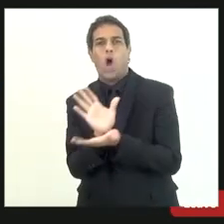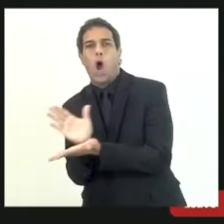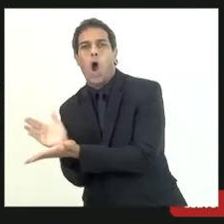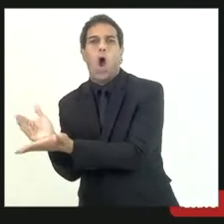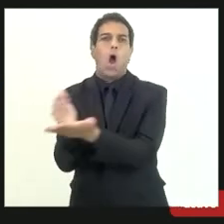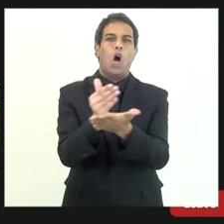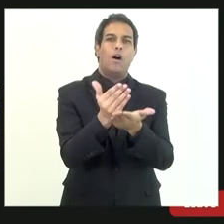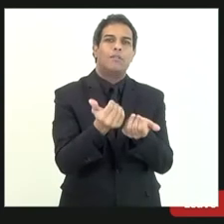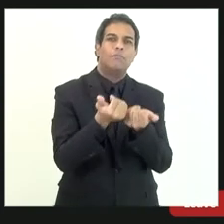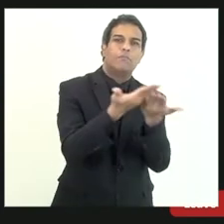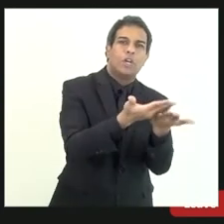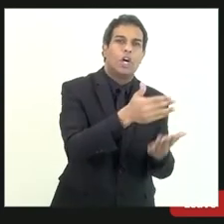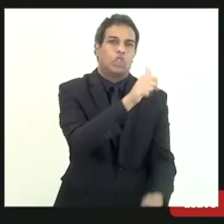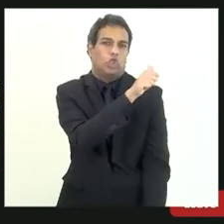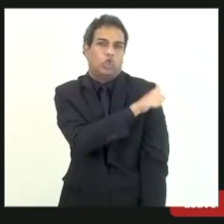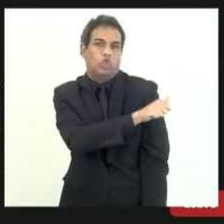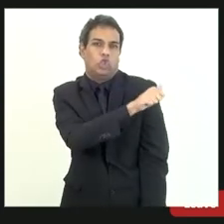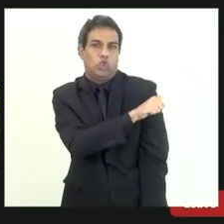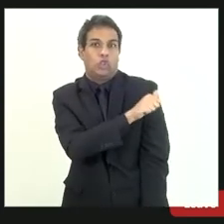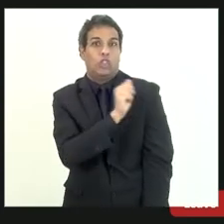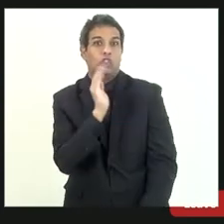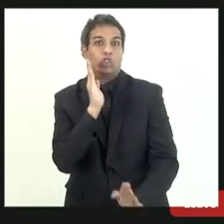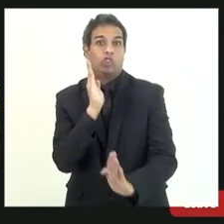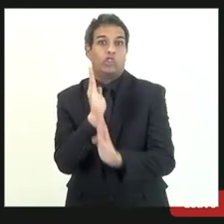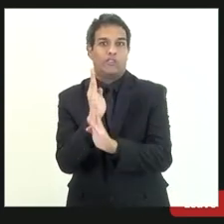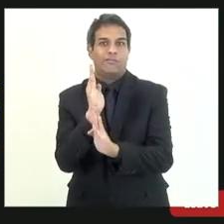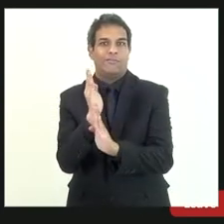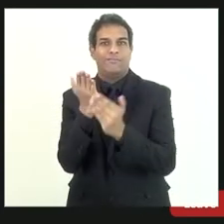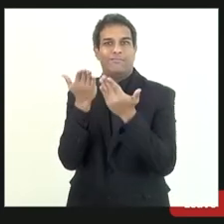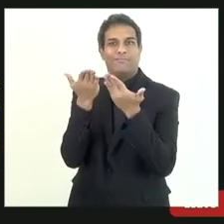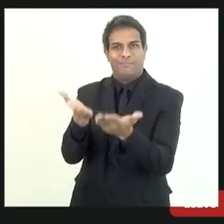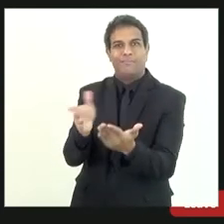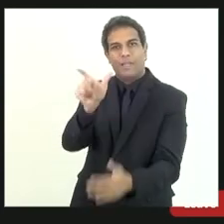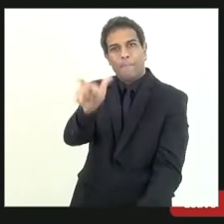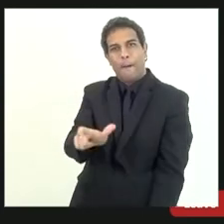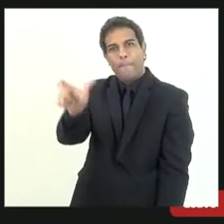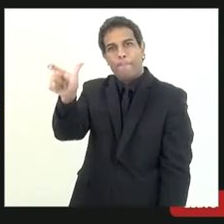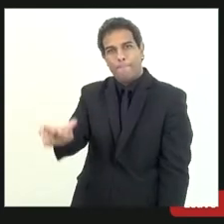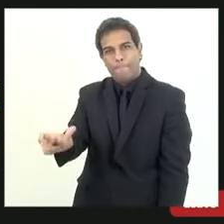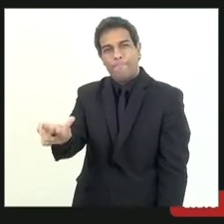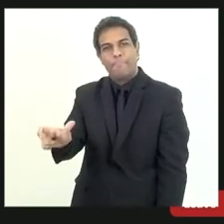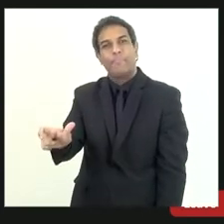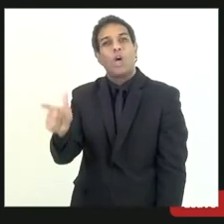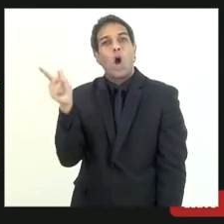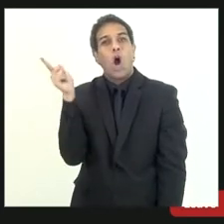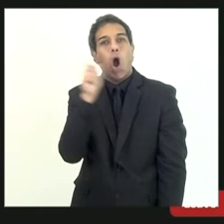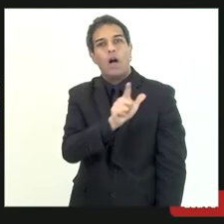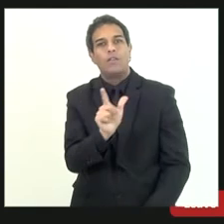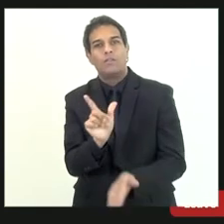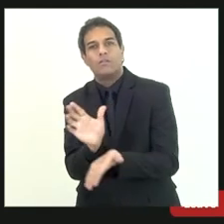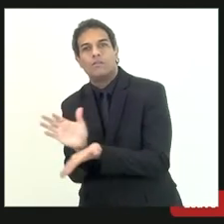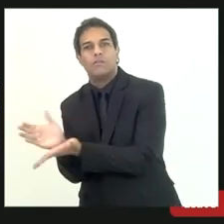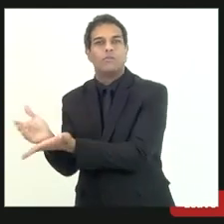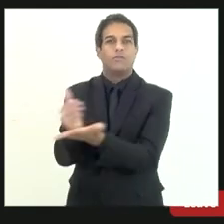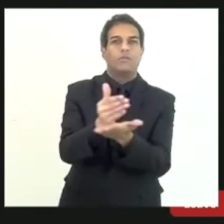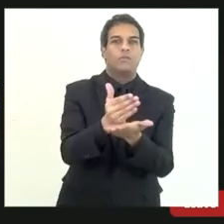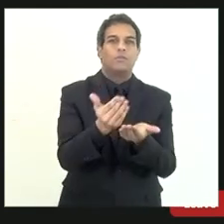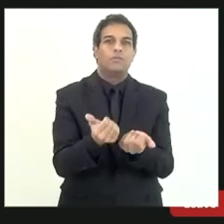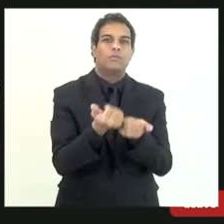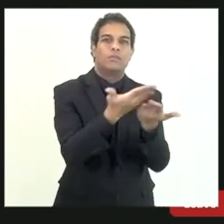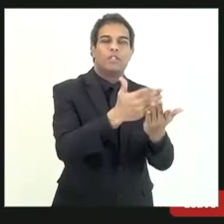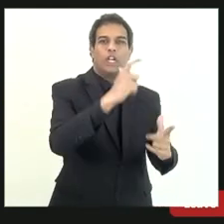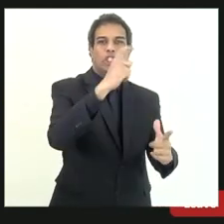ou seja já houve a localização do contribuinte e já conseguimos bens para garantir a dívida